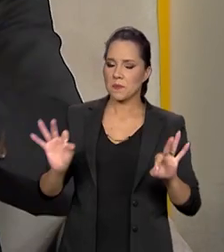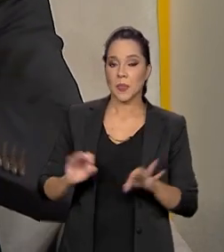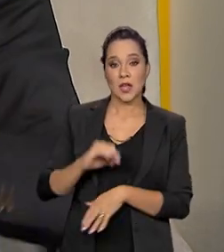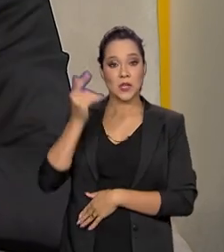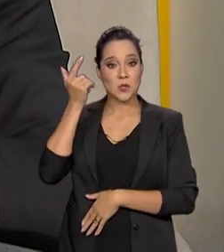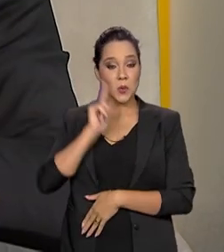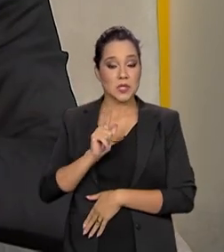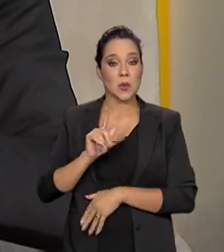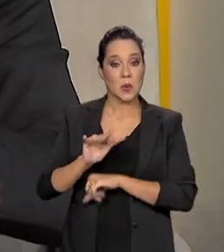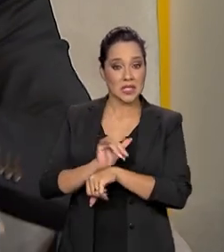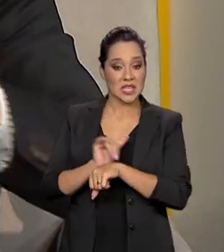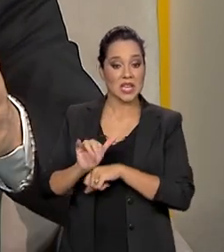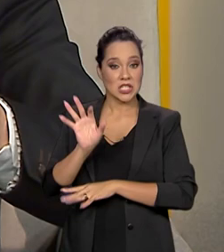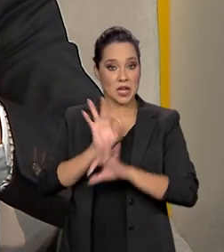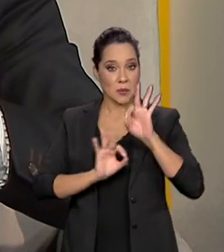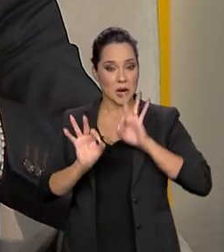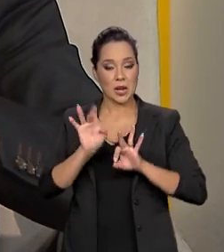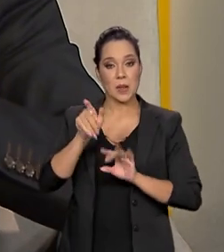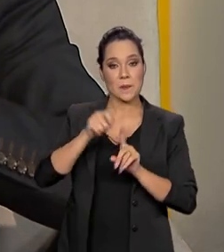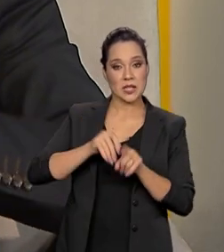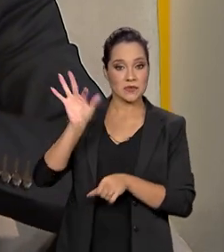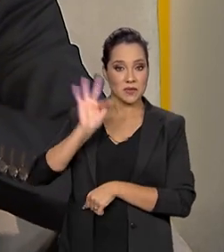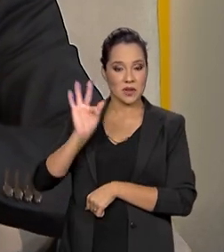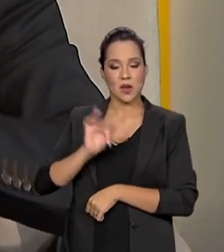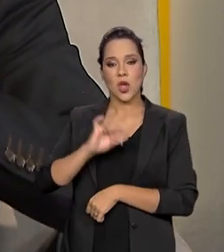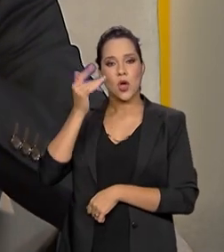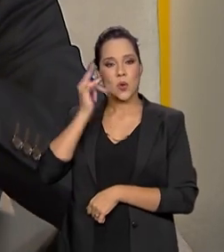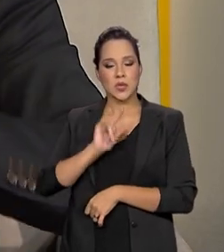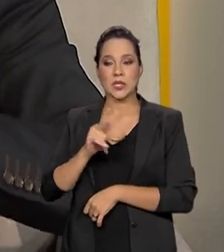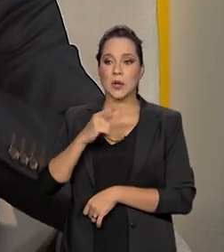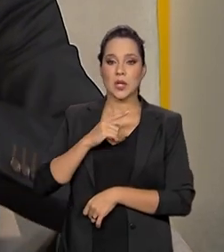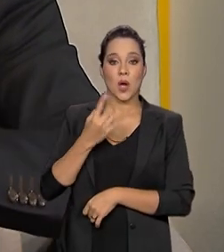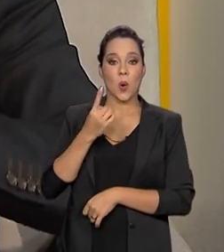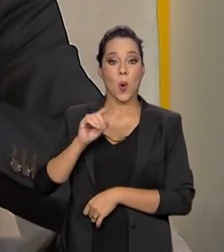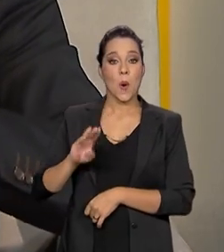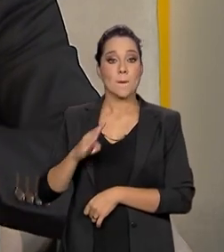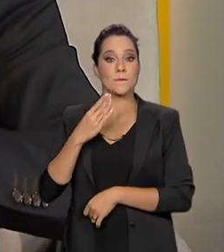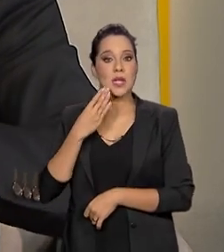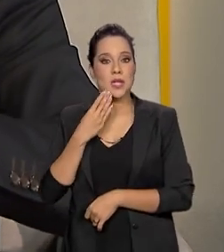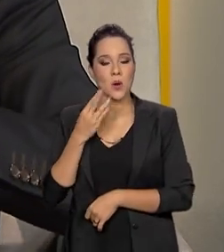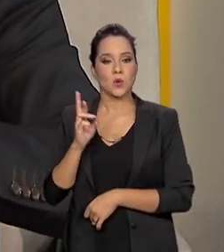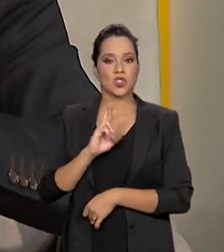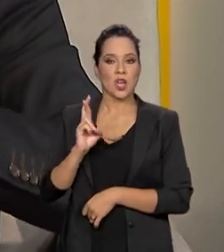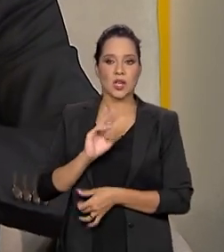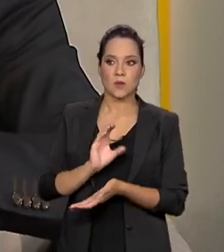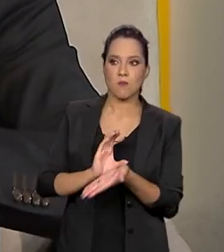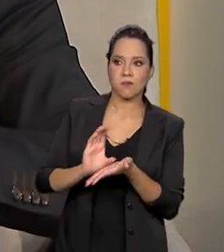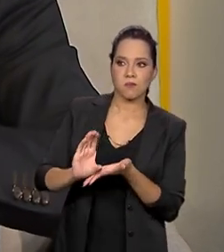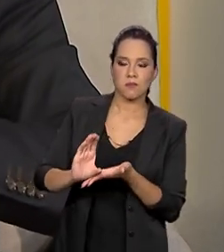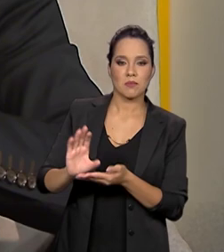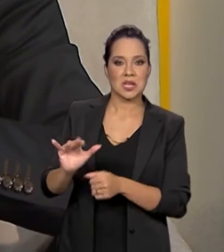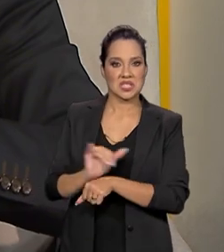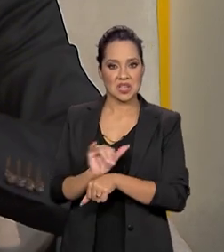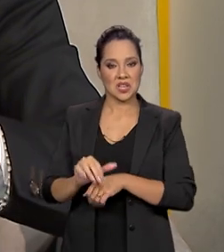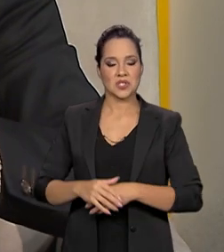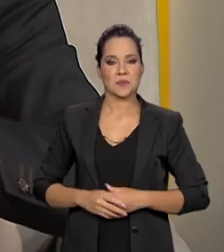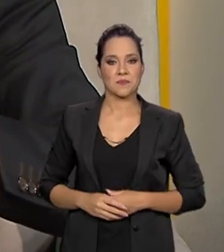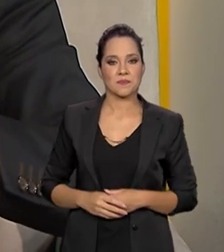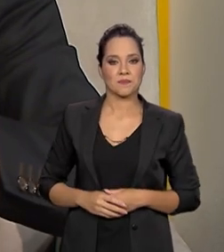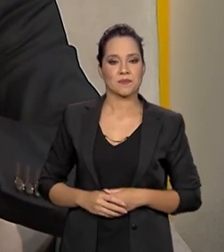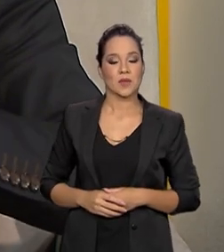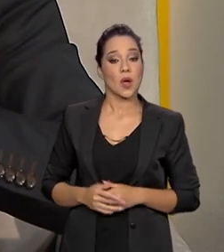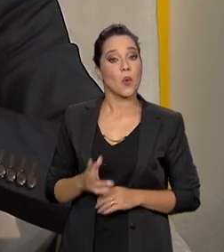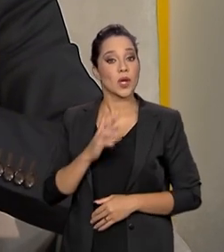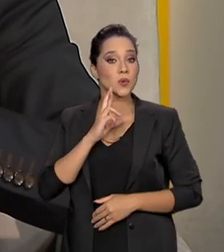conseguimos, com essa estratégia elaborada lá em fevereiro, conseguimos aportar um bilhão de reais para essa estratégia. Qual a